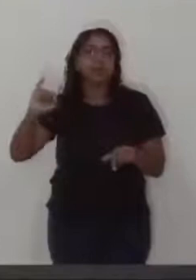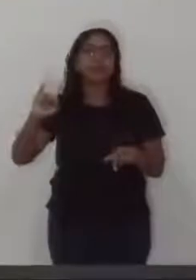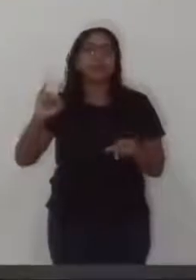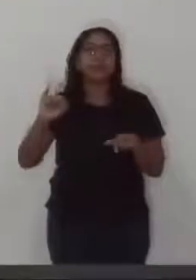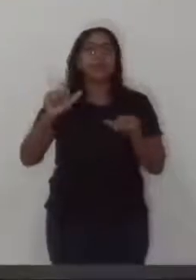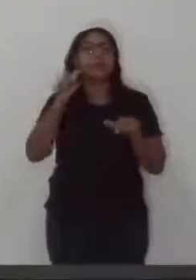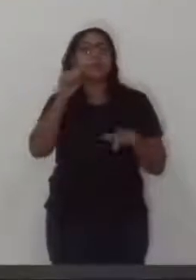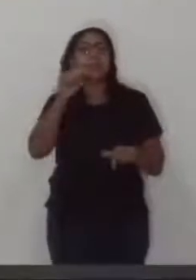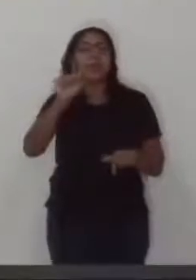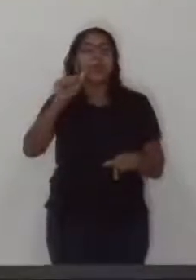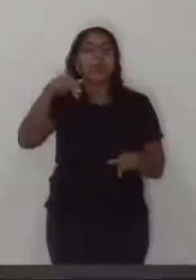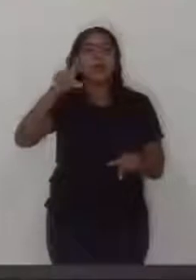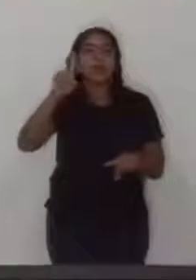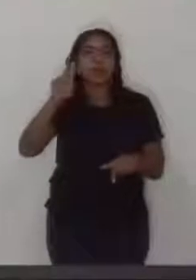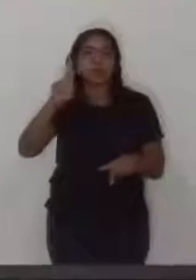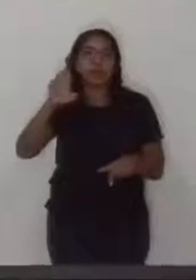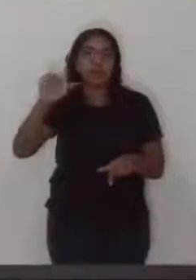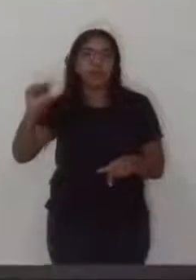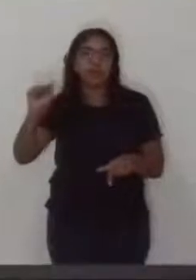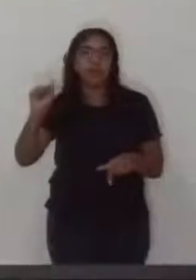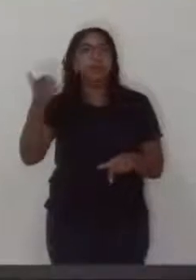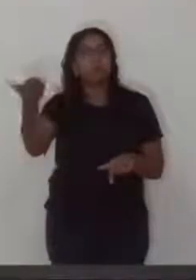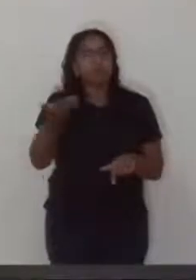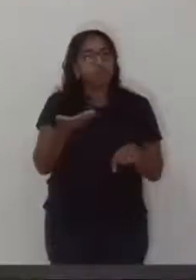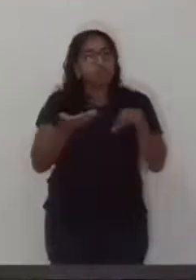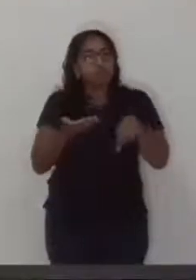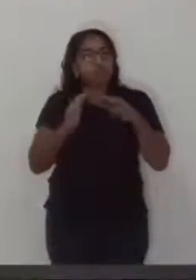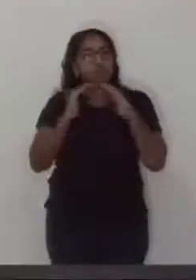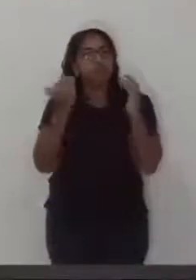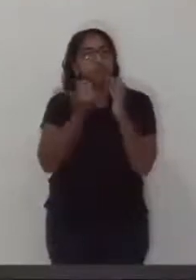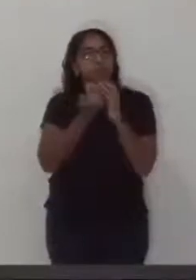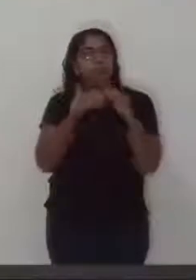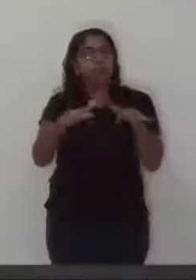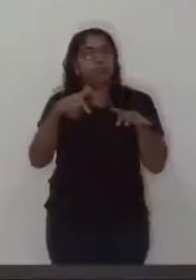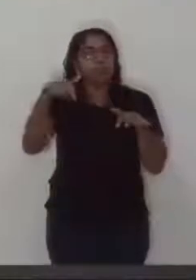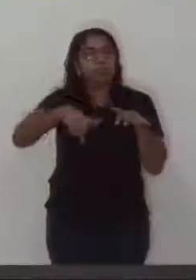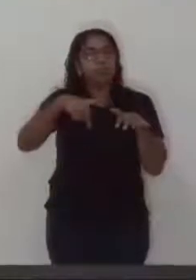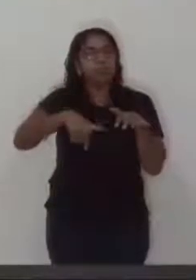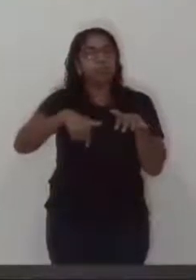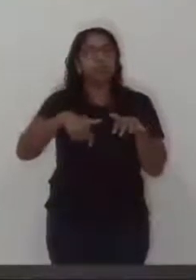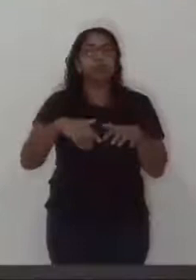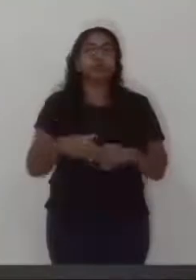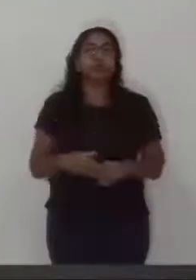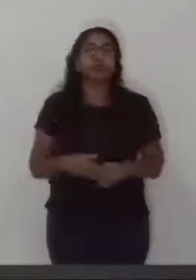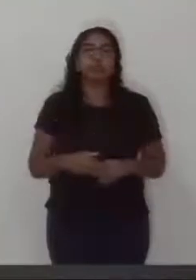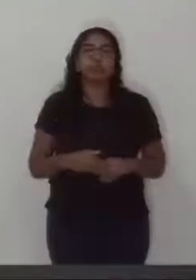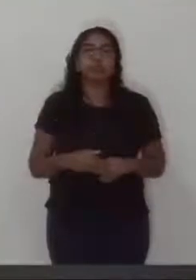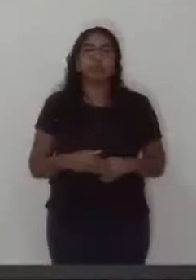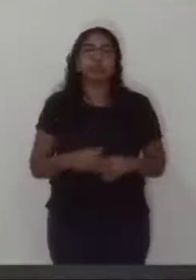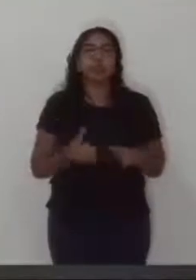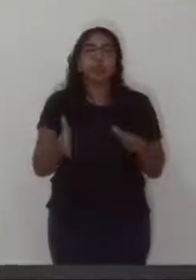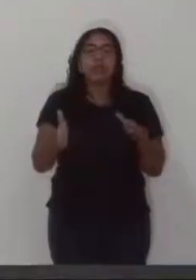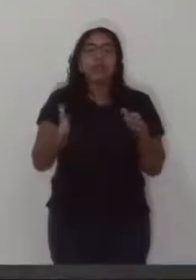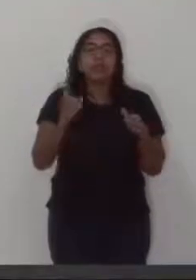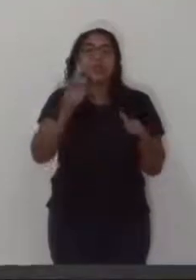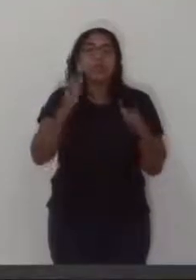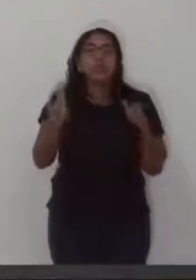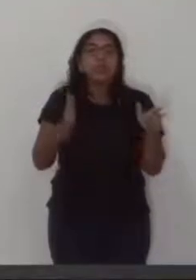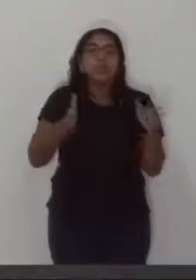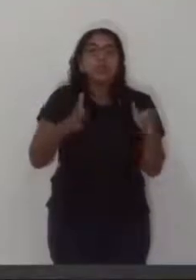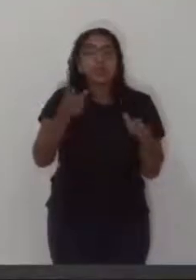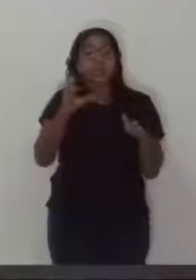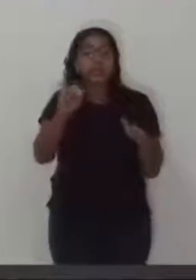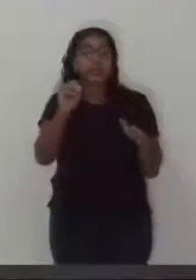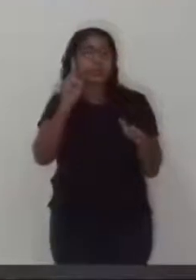senhora Andréa Campos, para que os mesmos compareçam ao plenário desta casa legislativa dentro do prazo não superior a 30